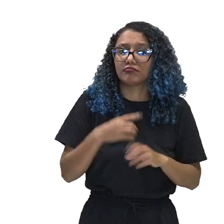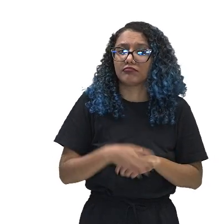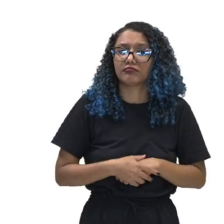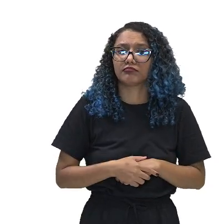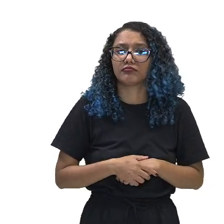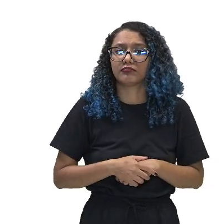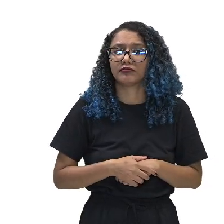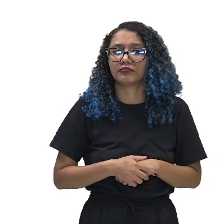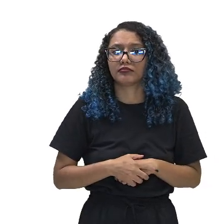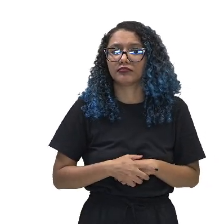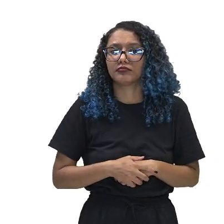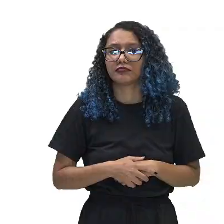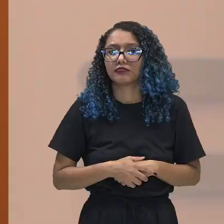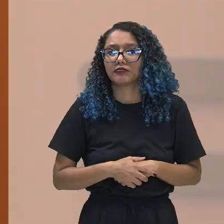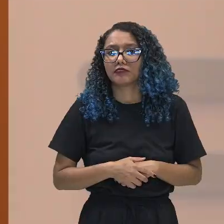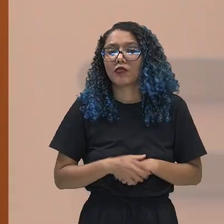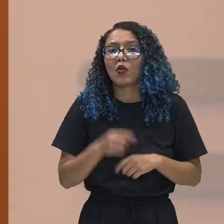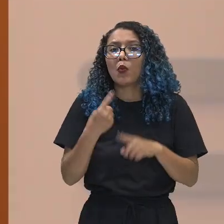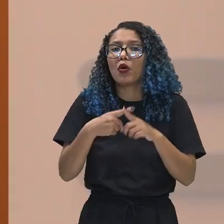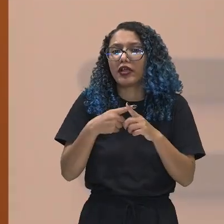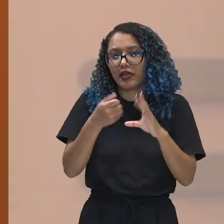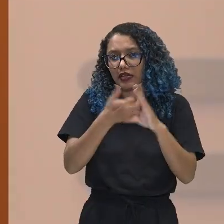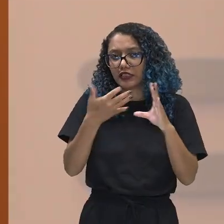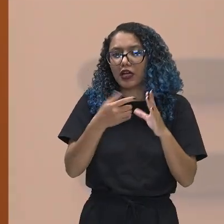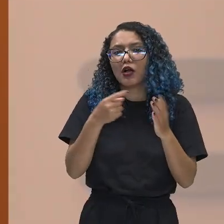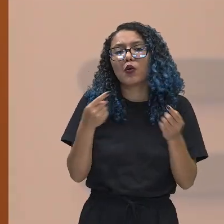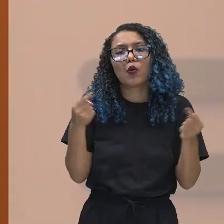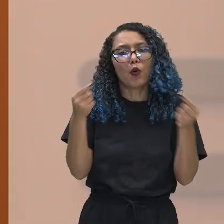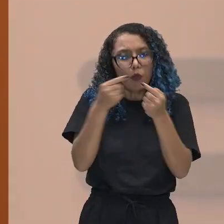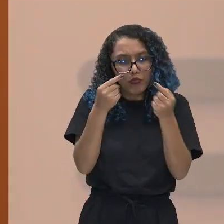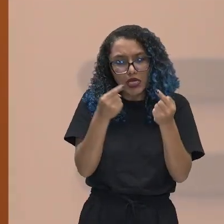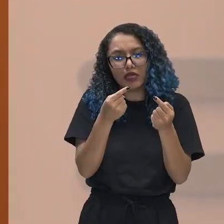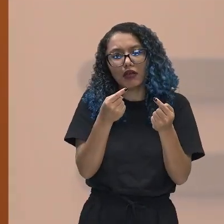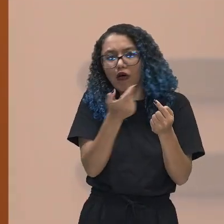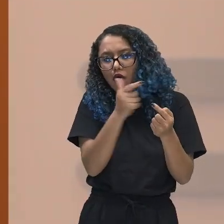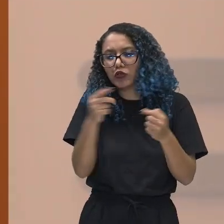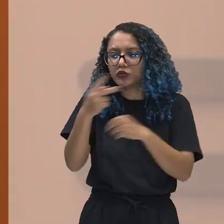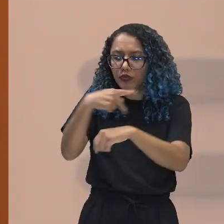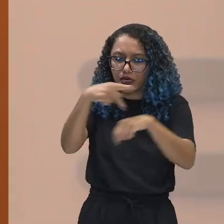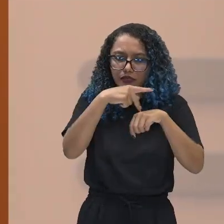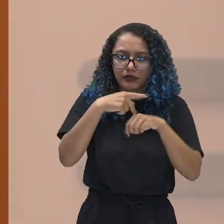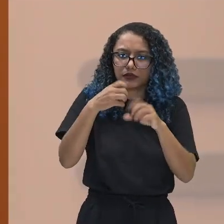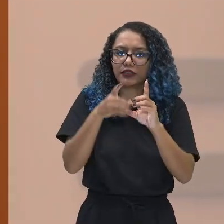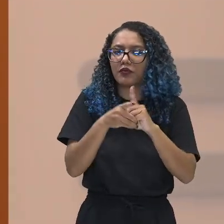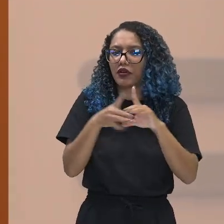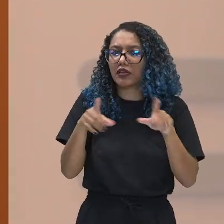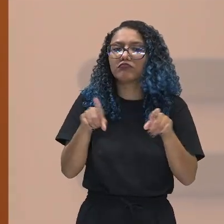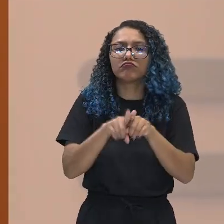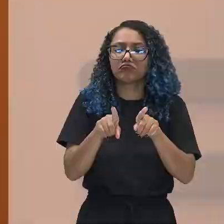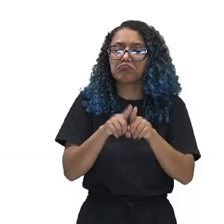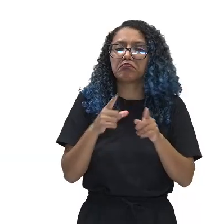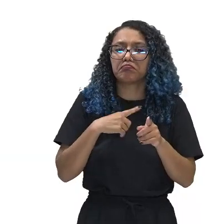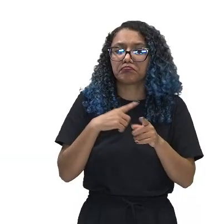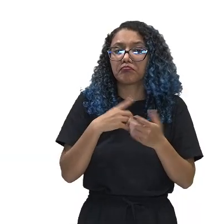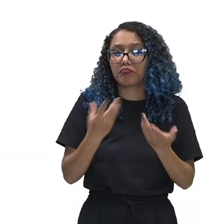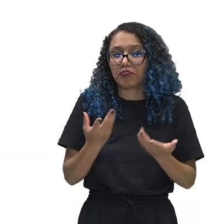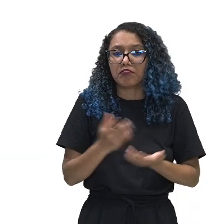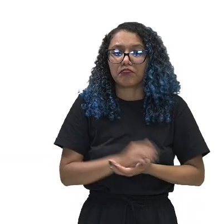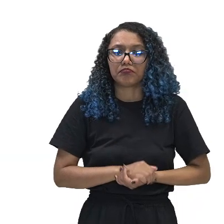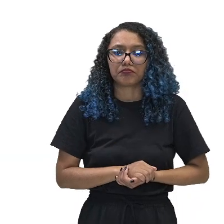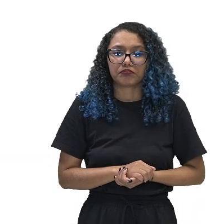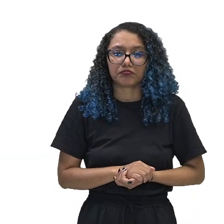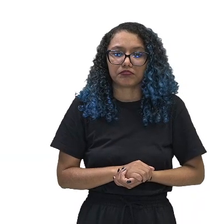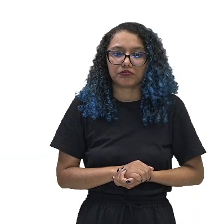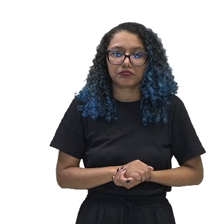democráticos têm. Certo? Então, daí é importante essa questão do tipo ideal. E aí nós vamos ver